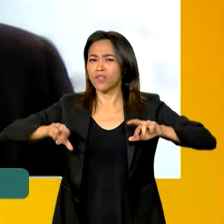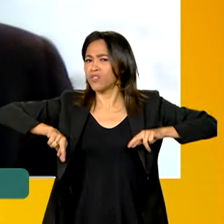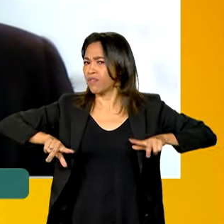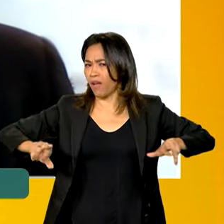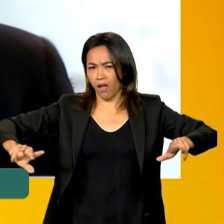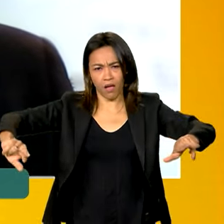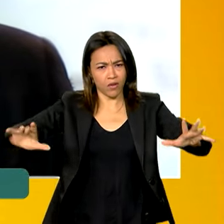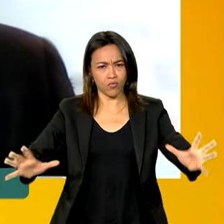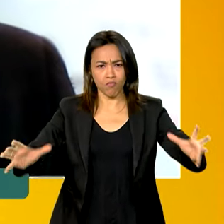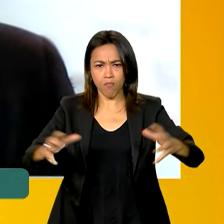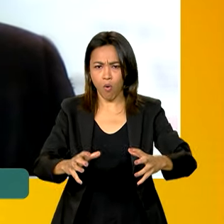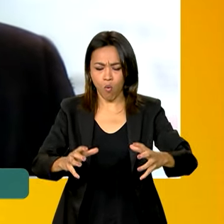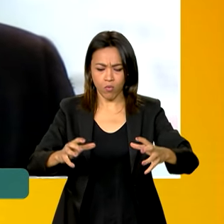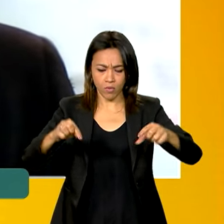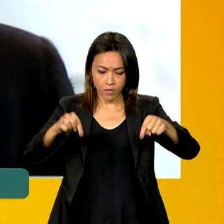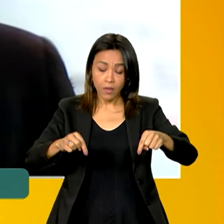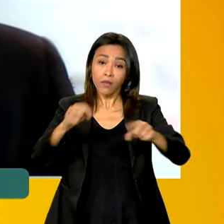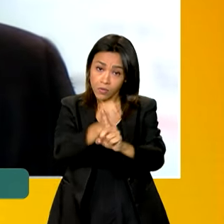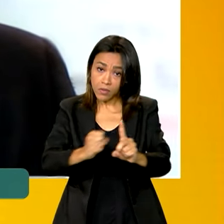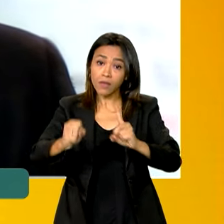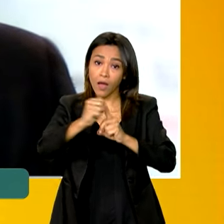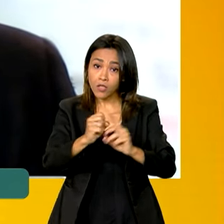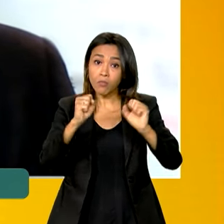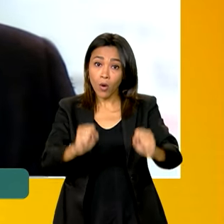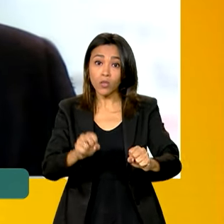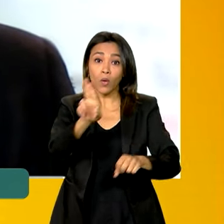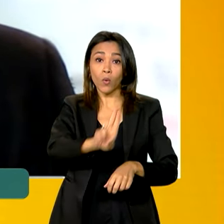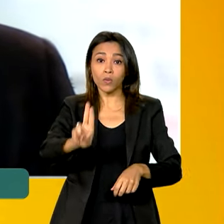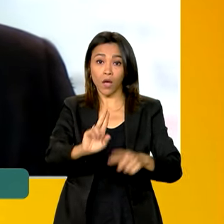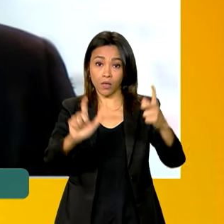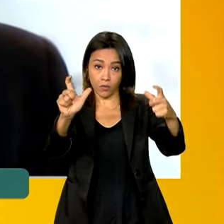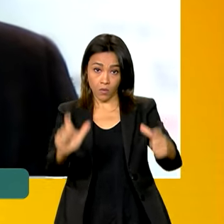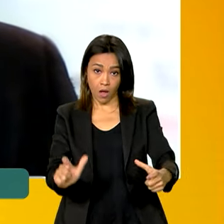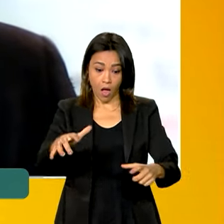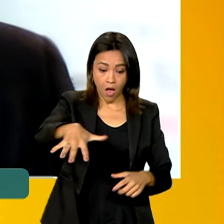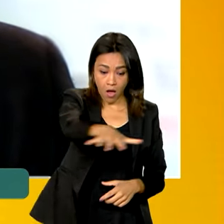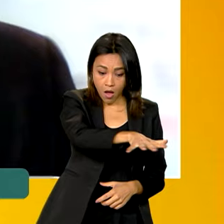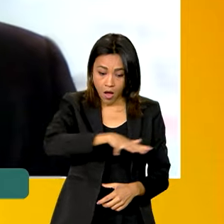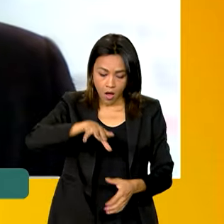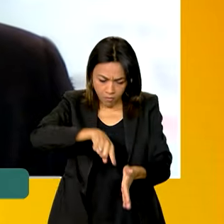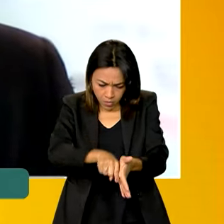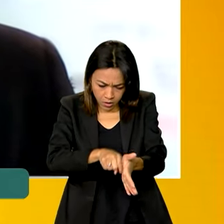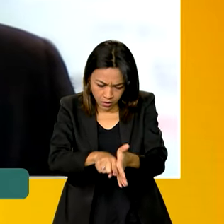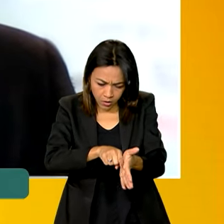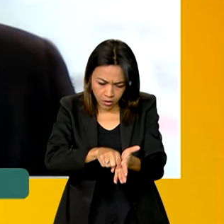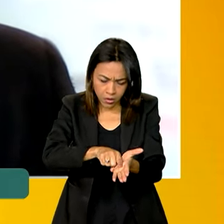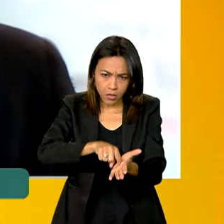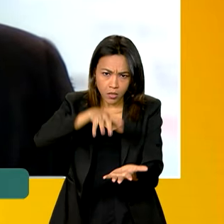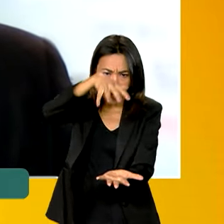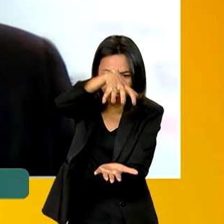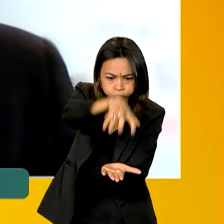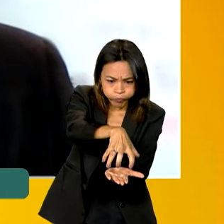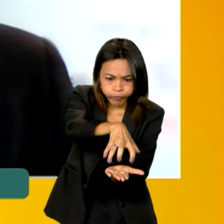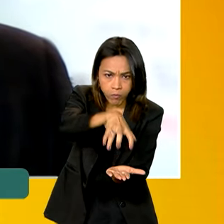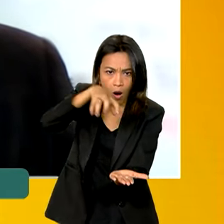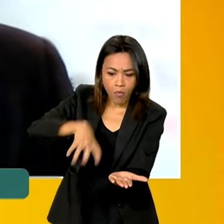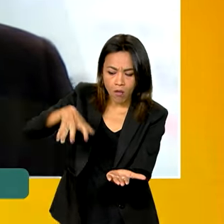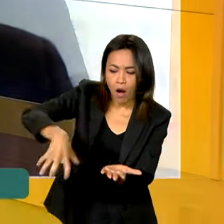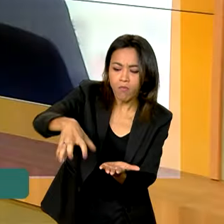sociedade em geral possam utilizar o Orion para as suas pesquisas, para os seus avanços tecnológicos.